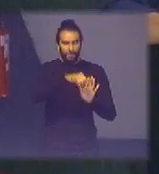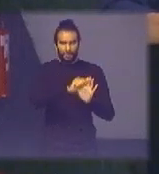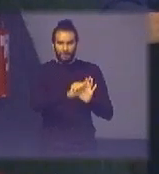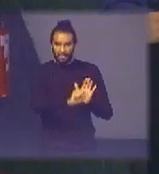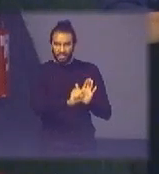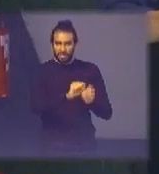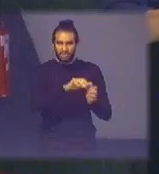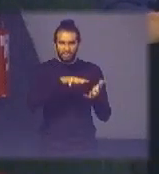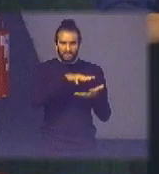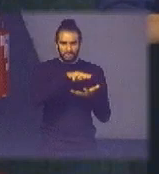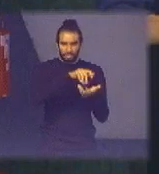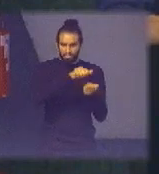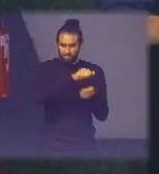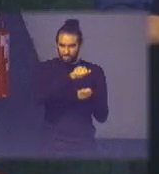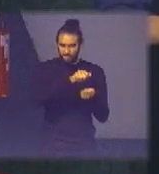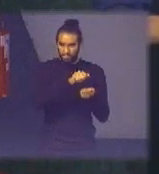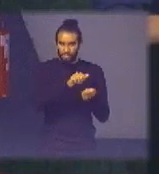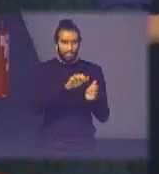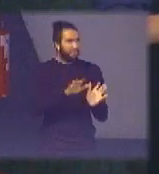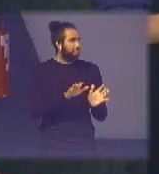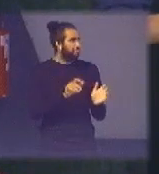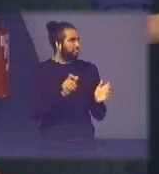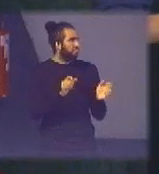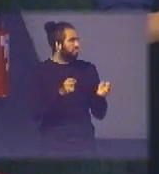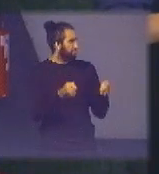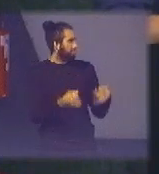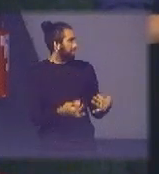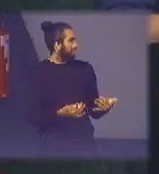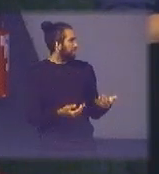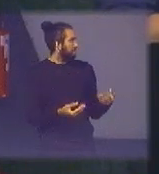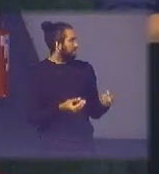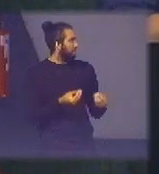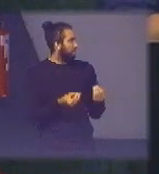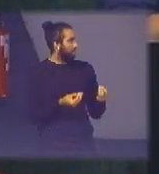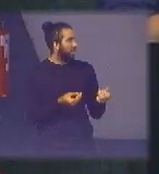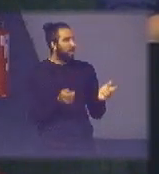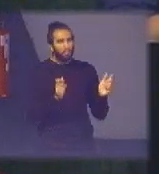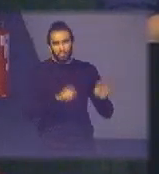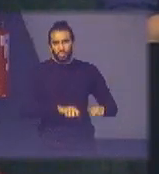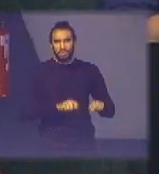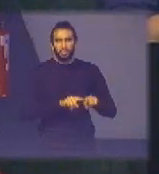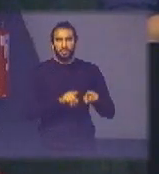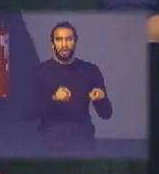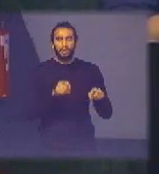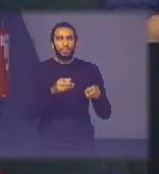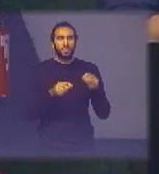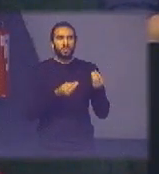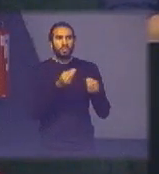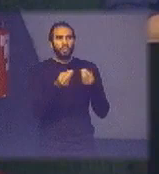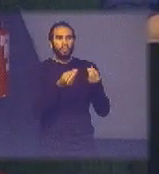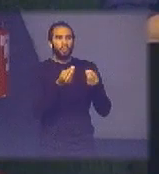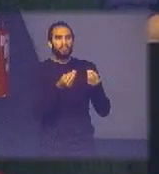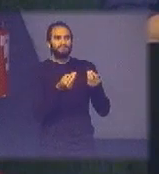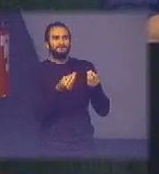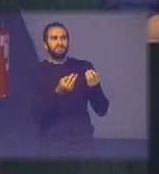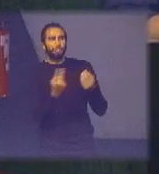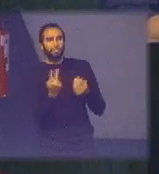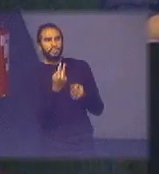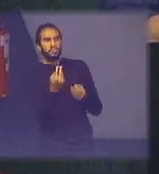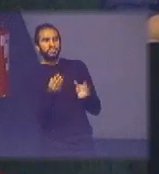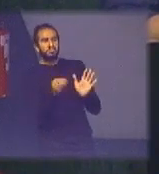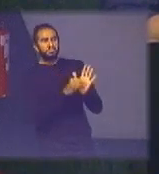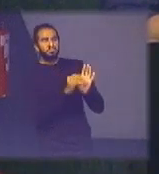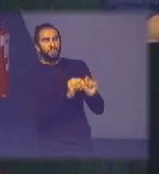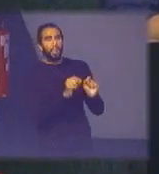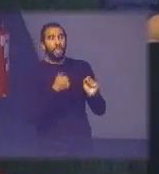na verdade não assim você pode colocar isso daí entendeu? mas eu sei que até um valor prático o quanto que agregaria isso eu entendo que na verdade